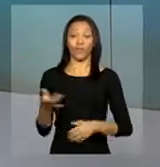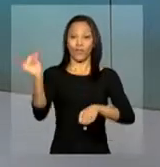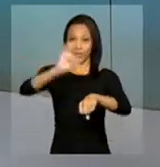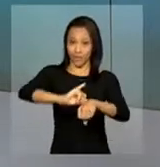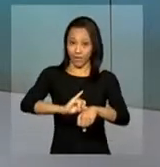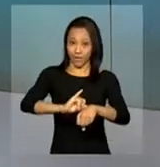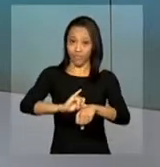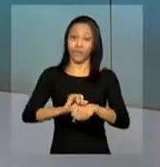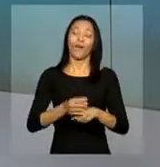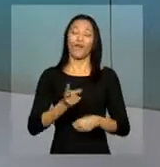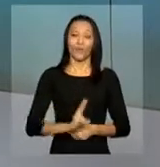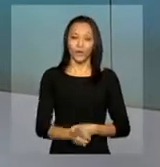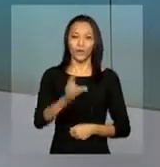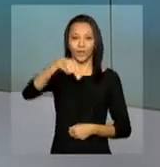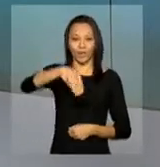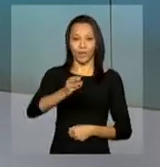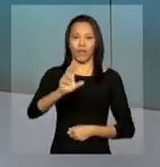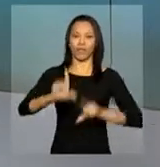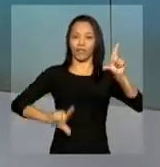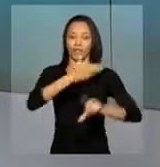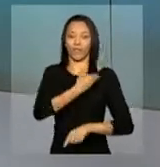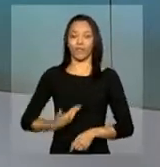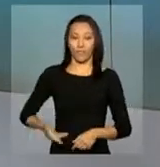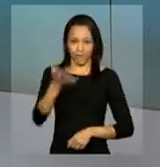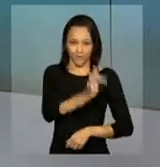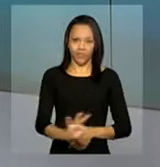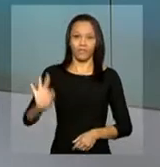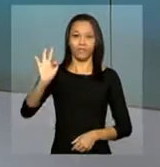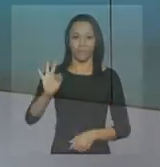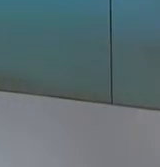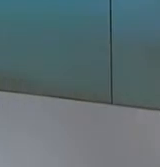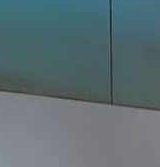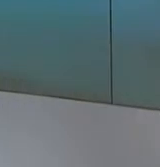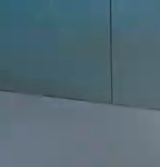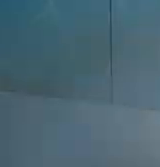Horizonte, perdão. Continue com a gente na NBR, a TV do governo federal.